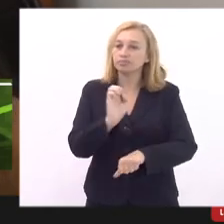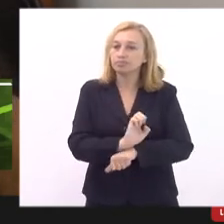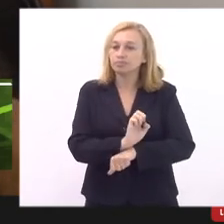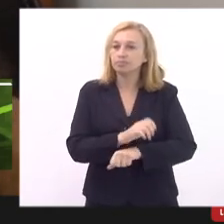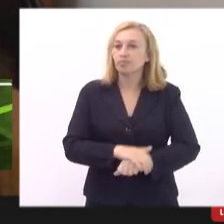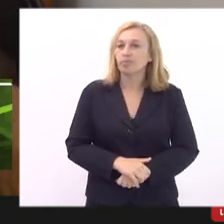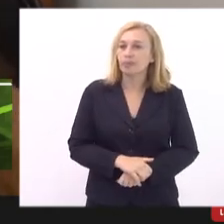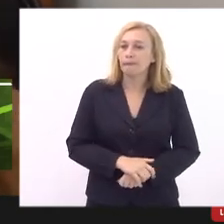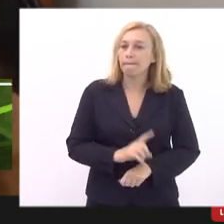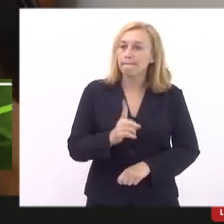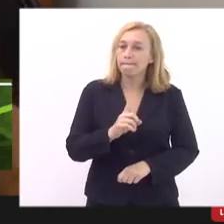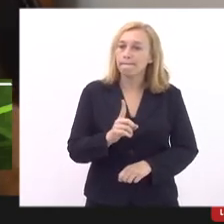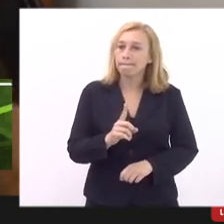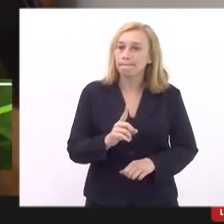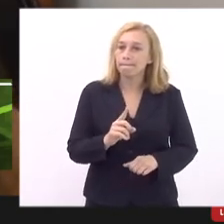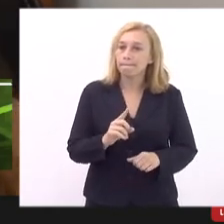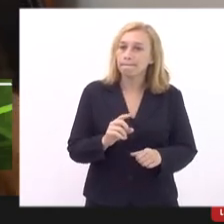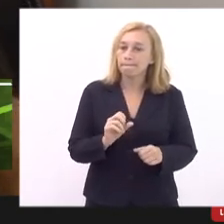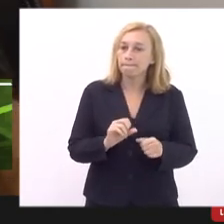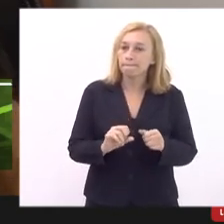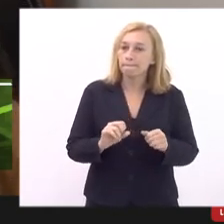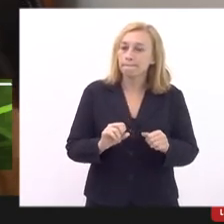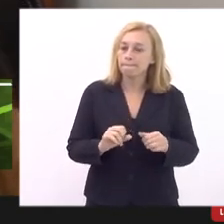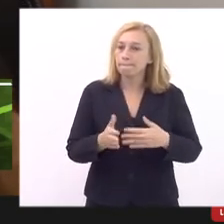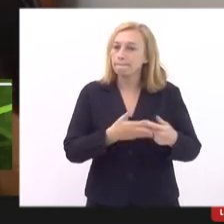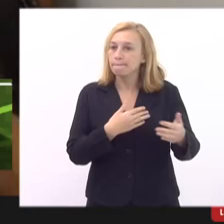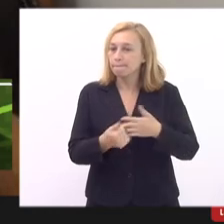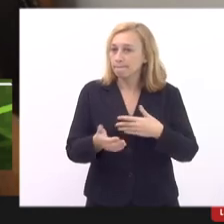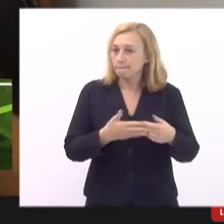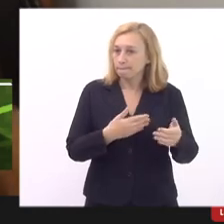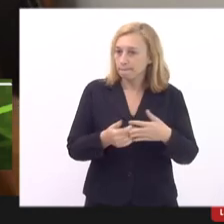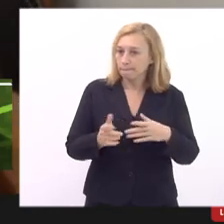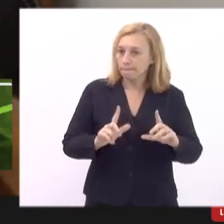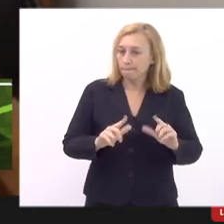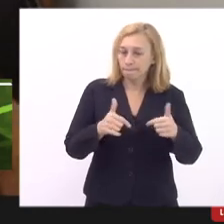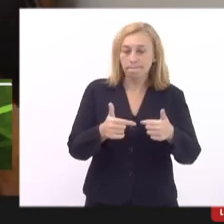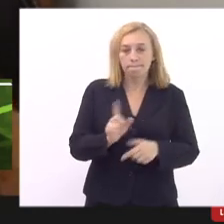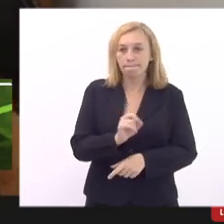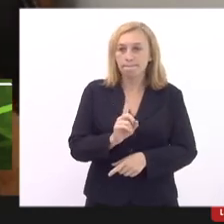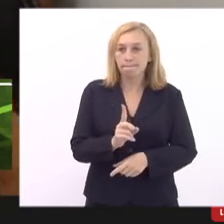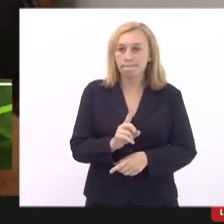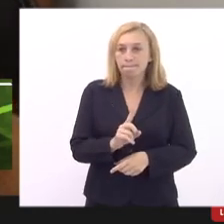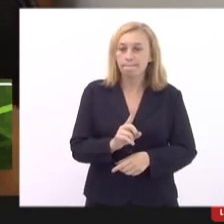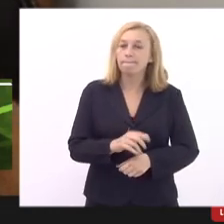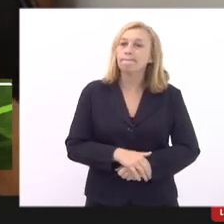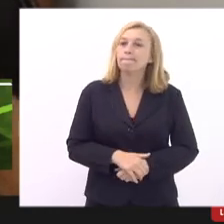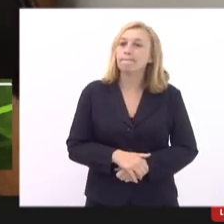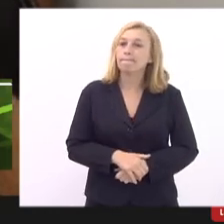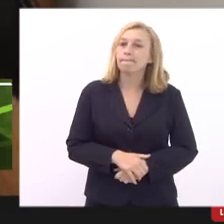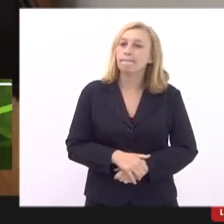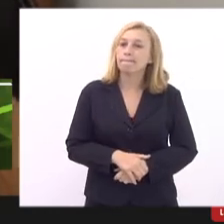que isso não seja feito de forma fria para que seja uma solução efetiva o que eu estou querendo dizer com isso